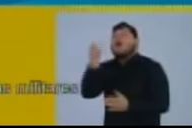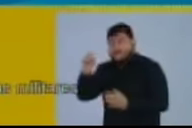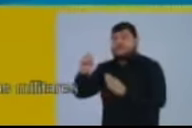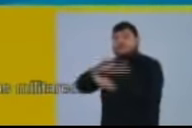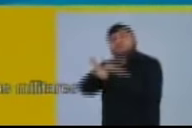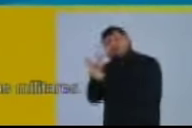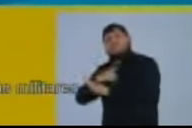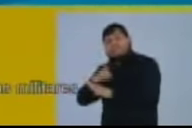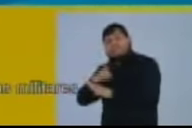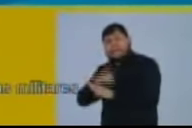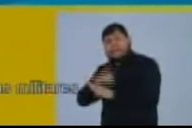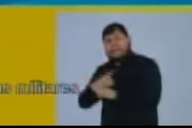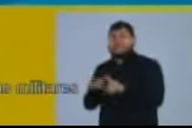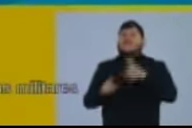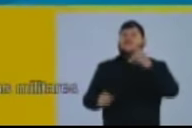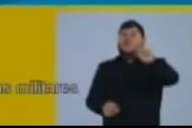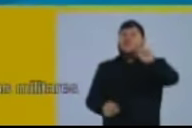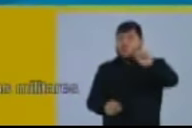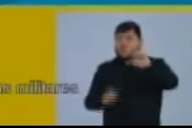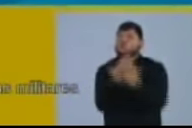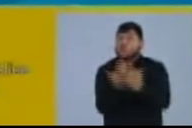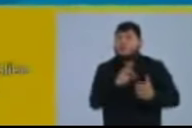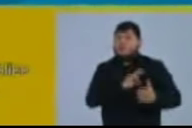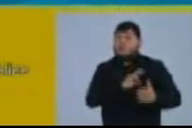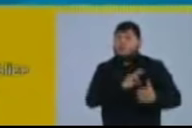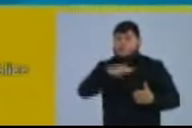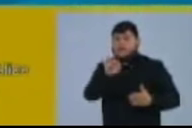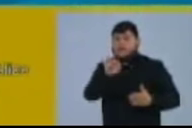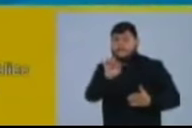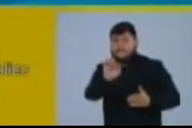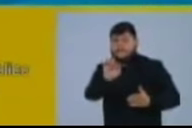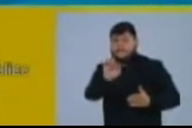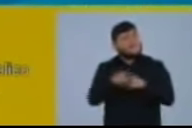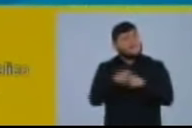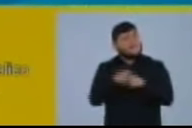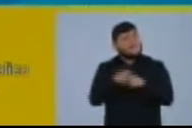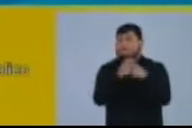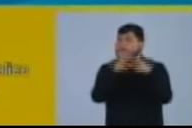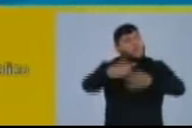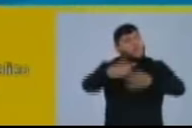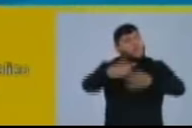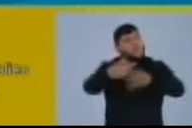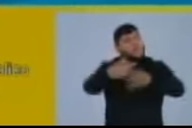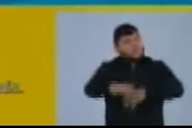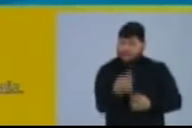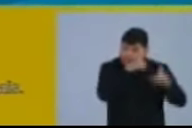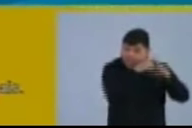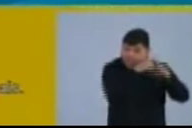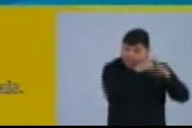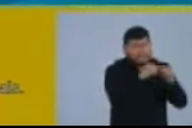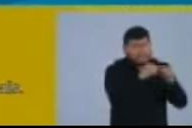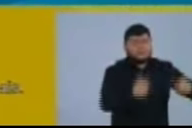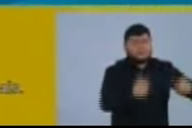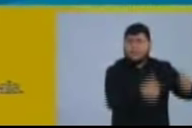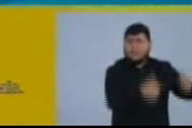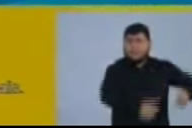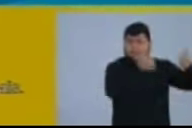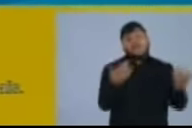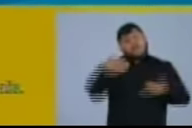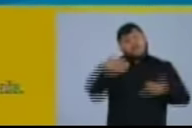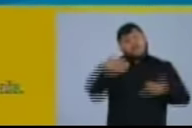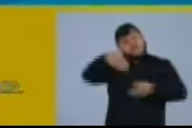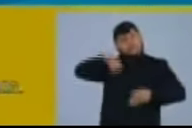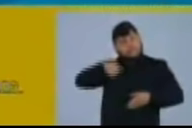integrais, 6 escolas militares e fizemos o maior concurso público da história de Mato Grosso. Em Brasília, vou fazer muito mais.